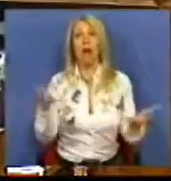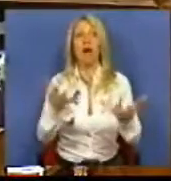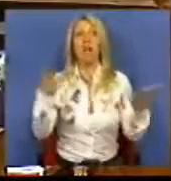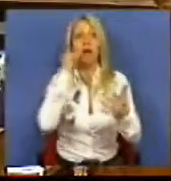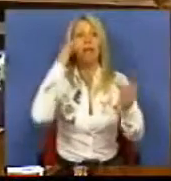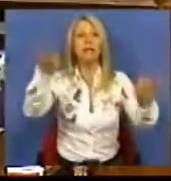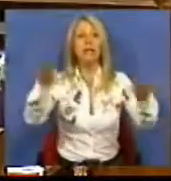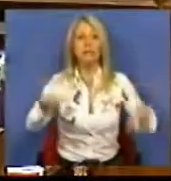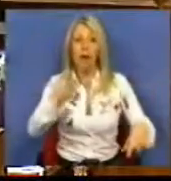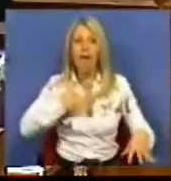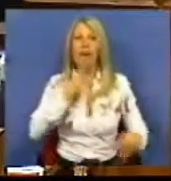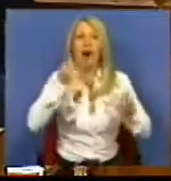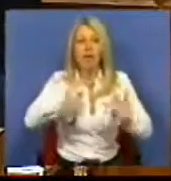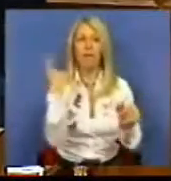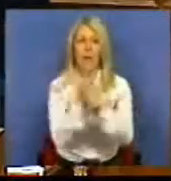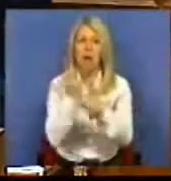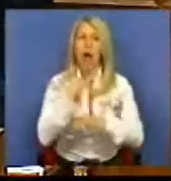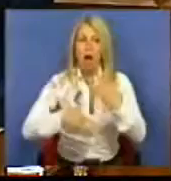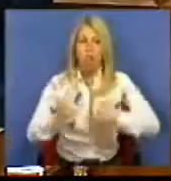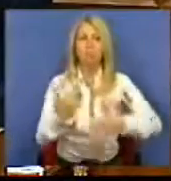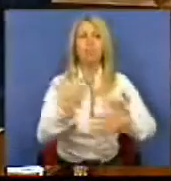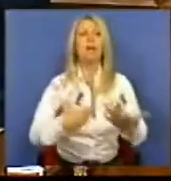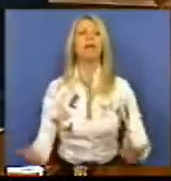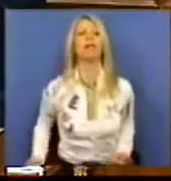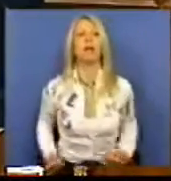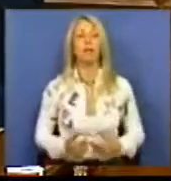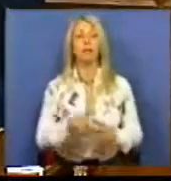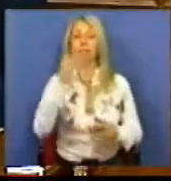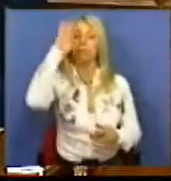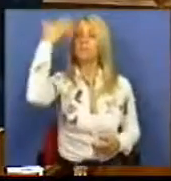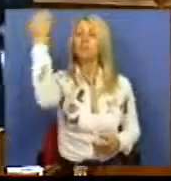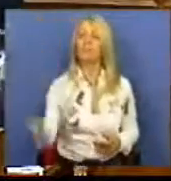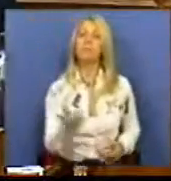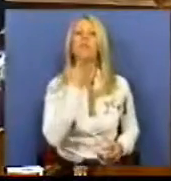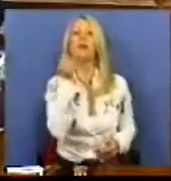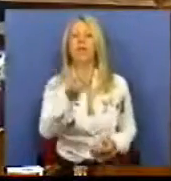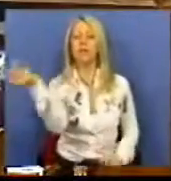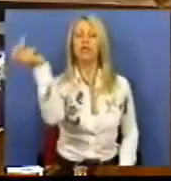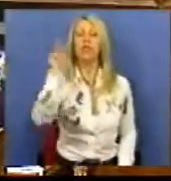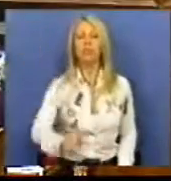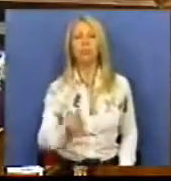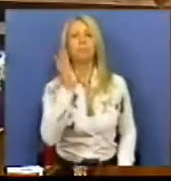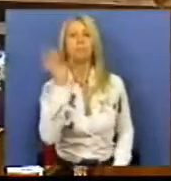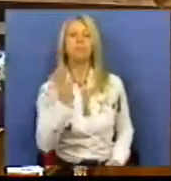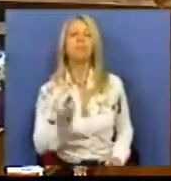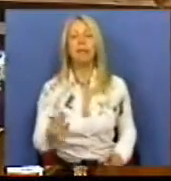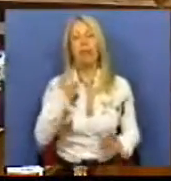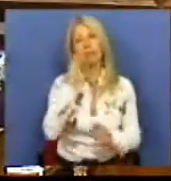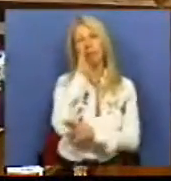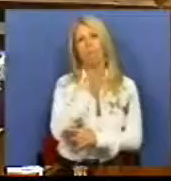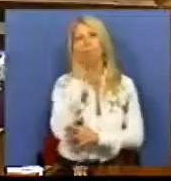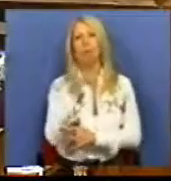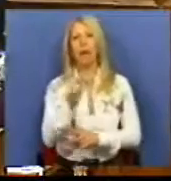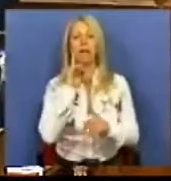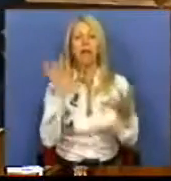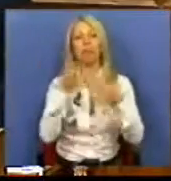das suas atividades. V. Exª veio aqui, mais uma vez, tentar fazer o exercício da quadratura do círculo, ao